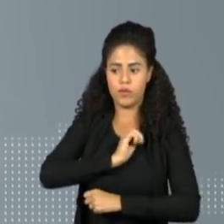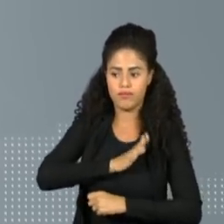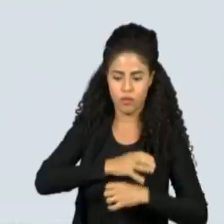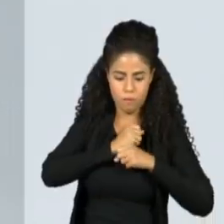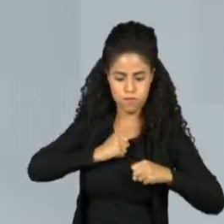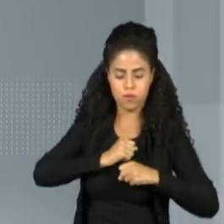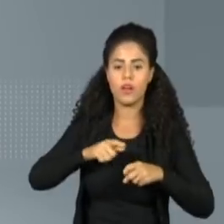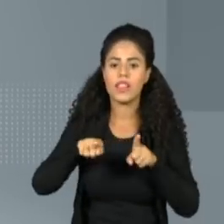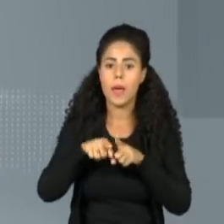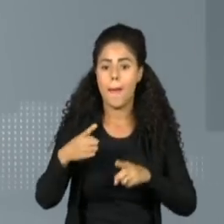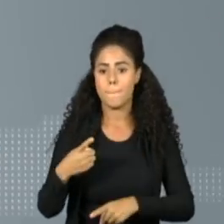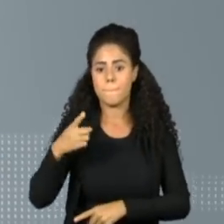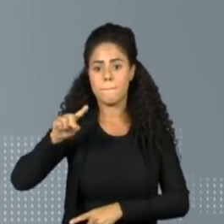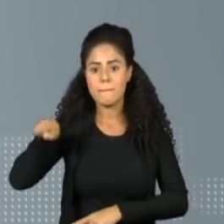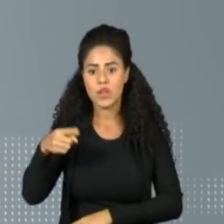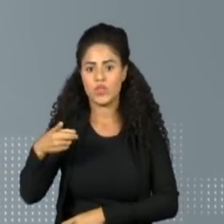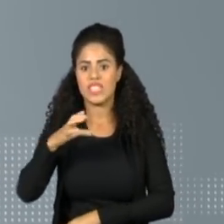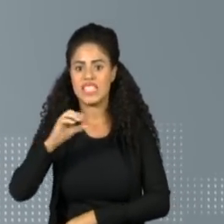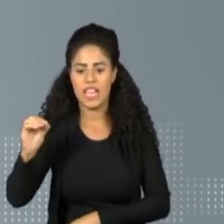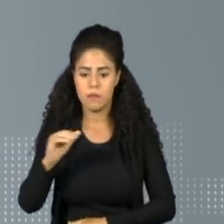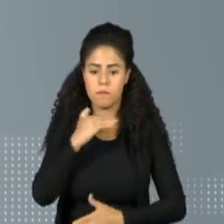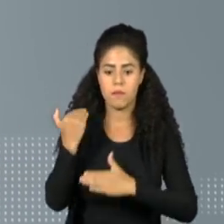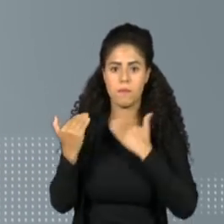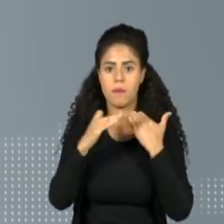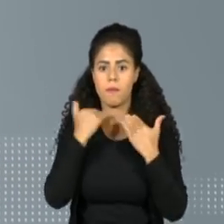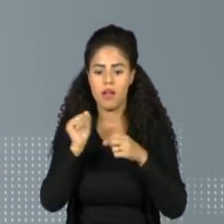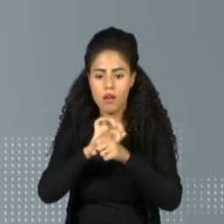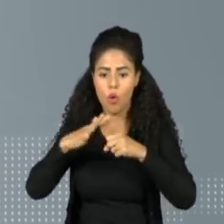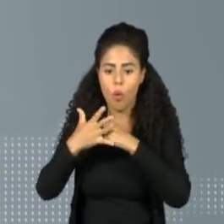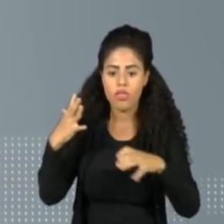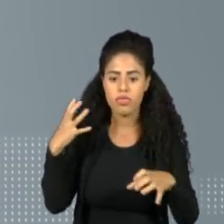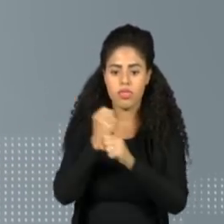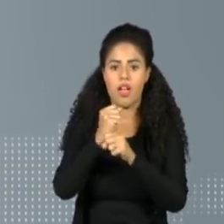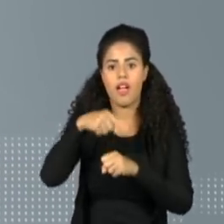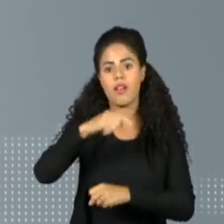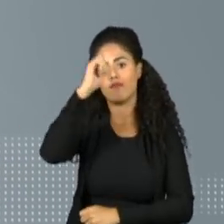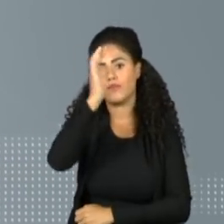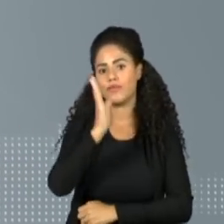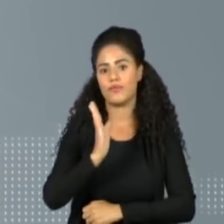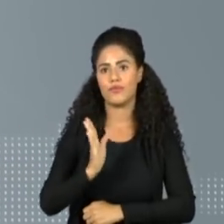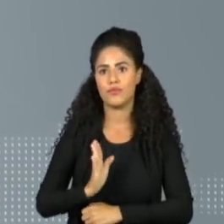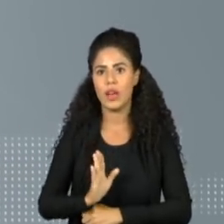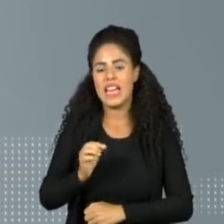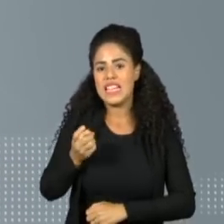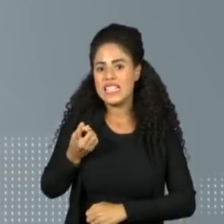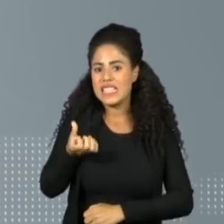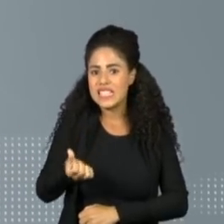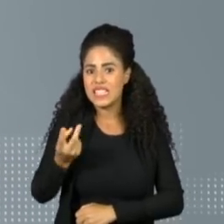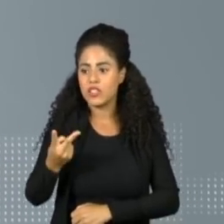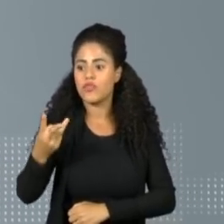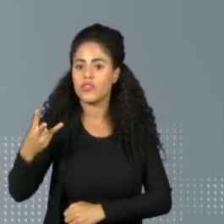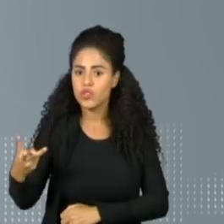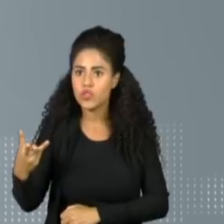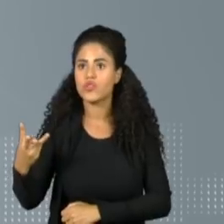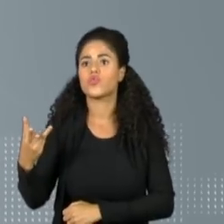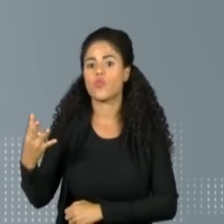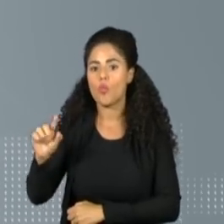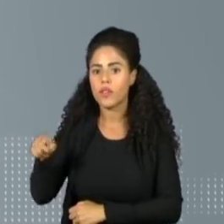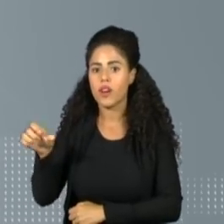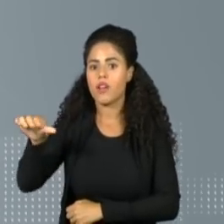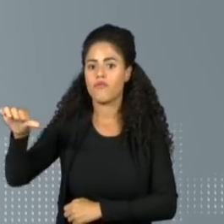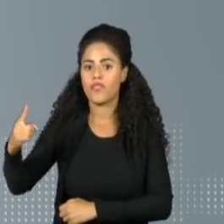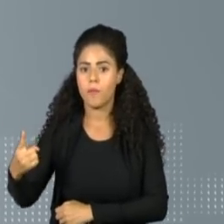de 1.100. O total de mortes por Covid-19 no Brasil se aproxima de 624 mil,